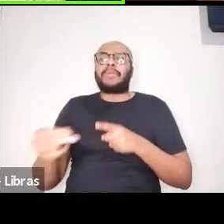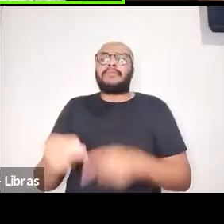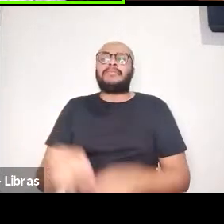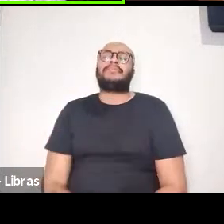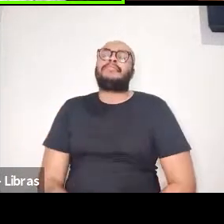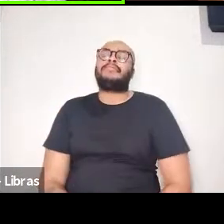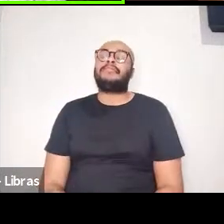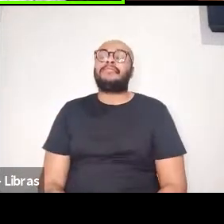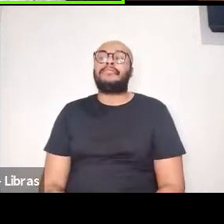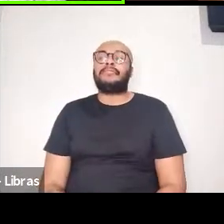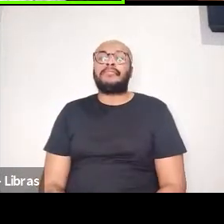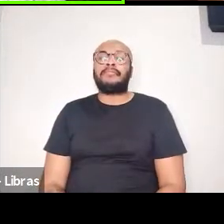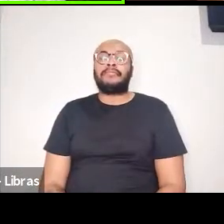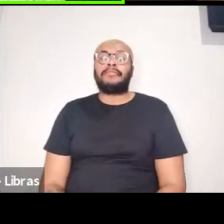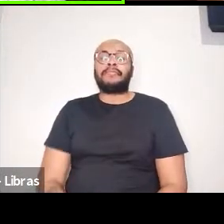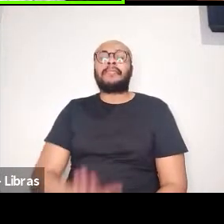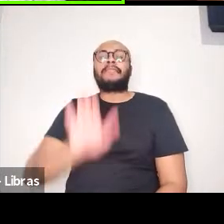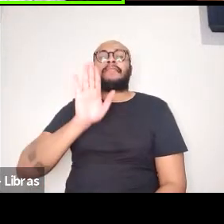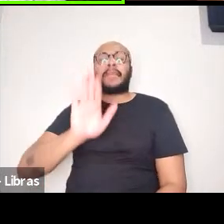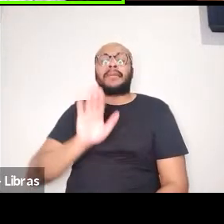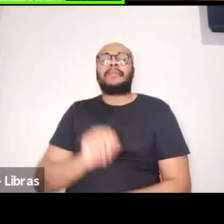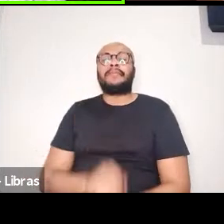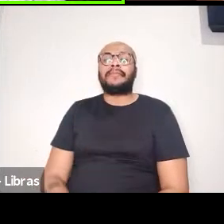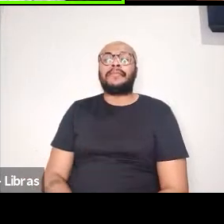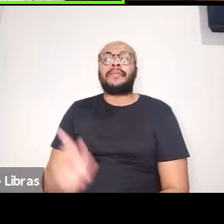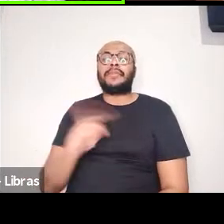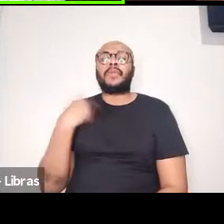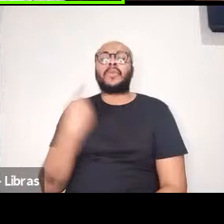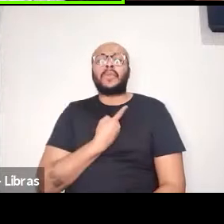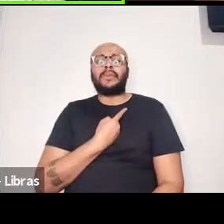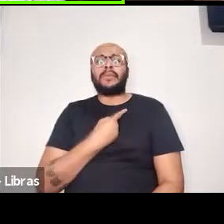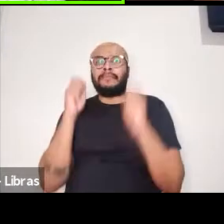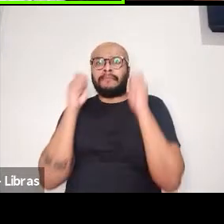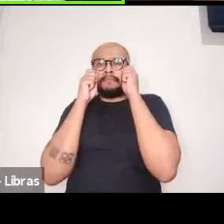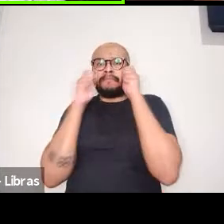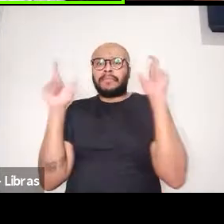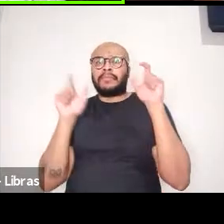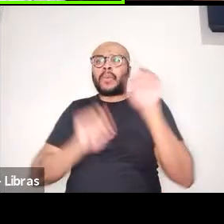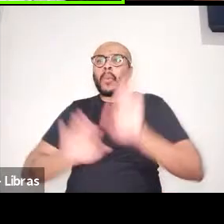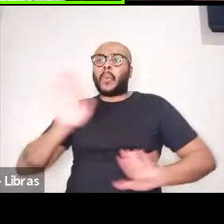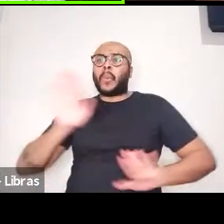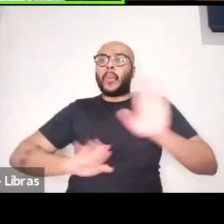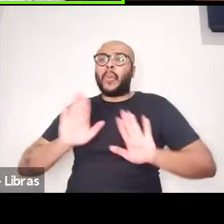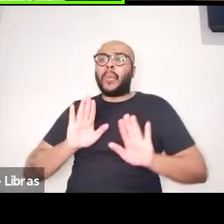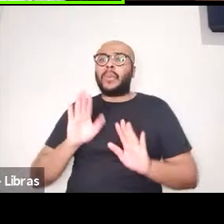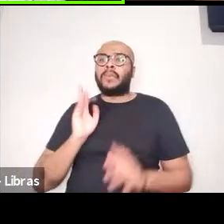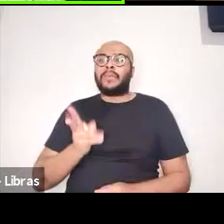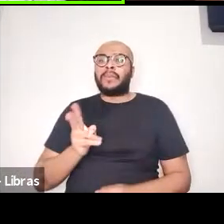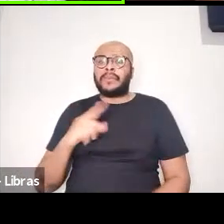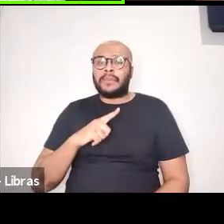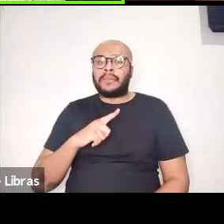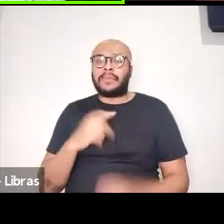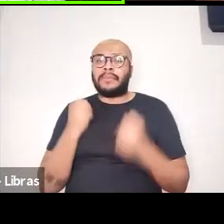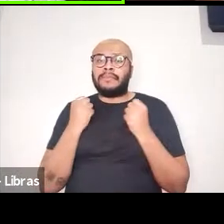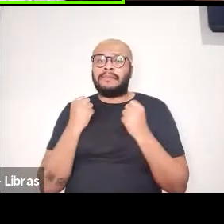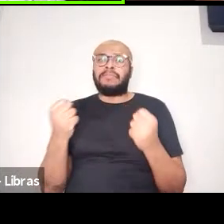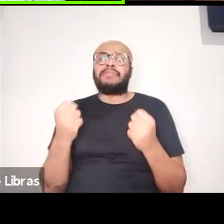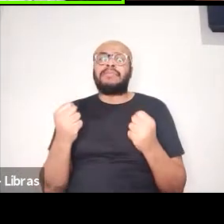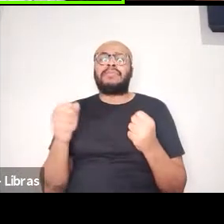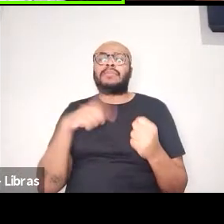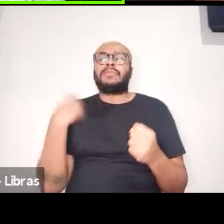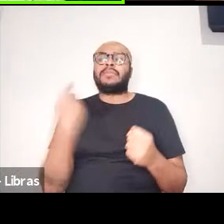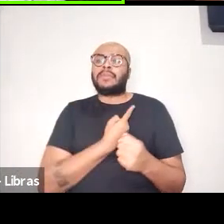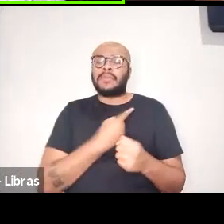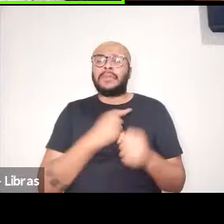Mas não descuidamos, com esta força dos compromissos da